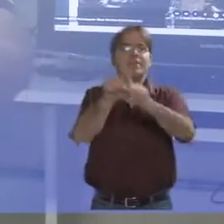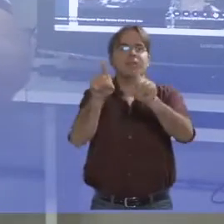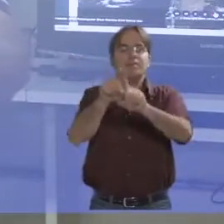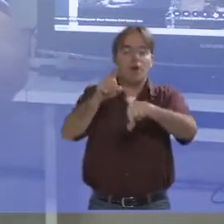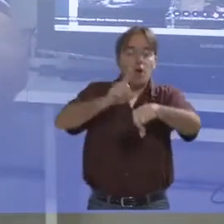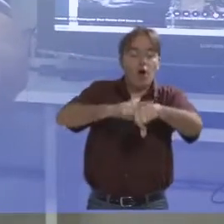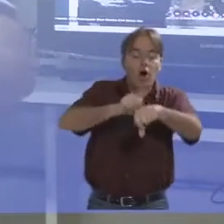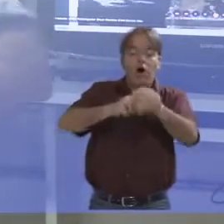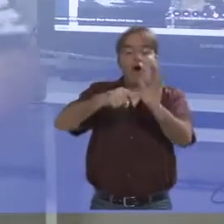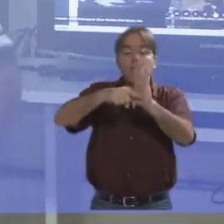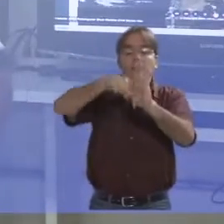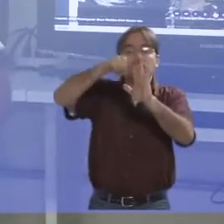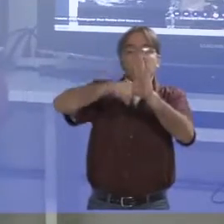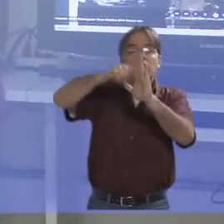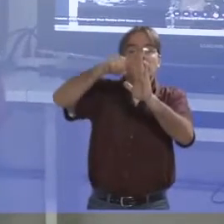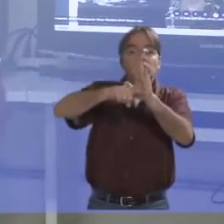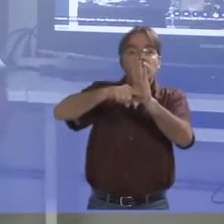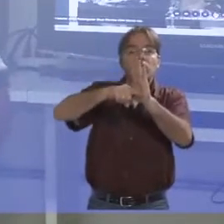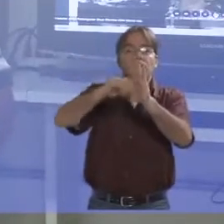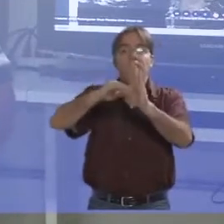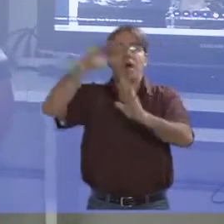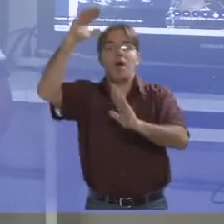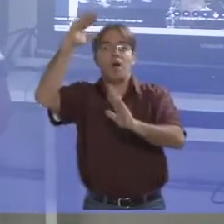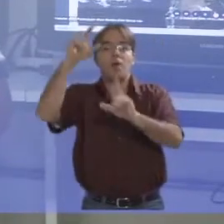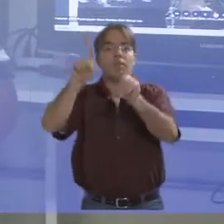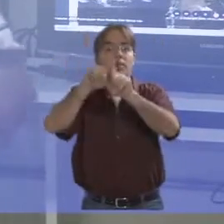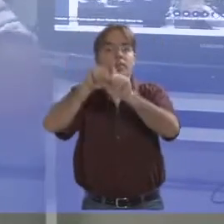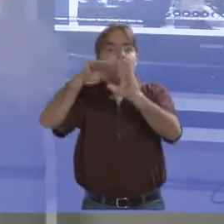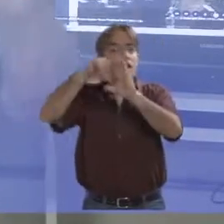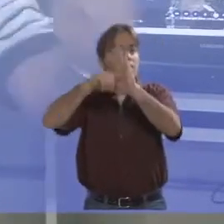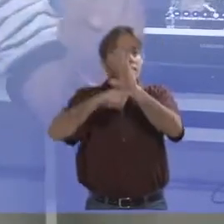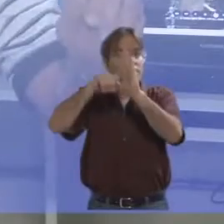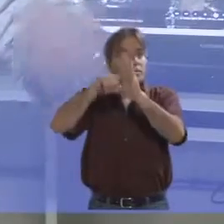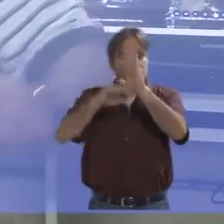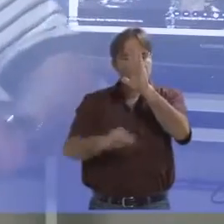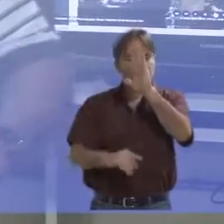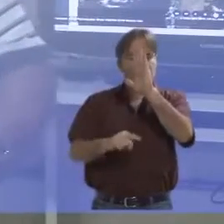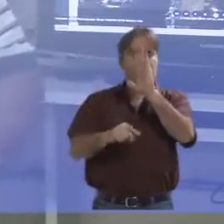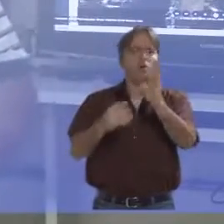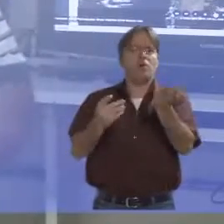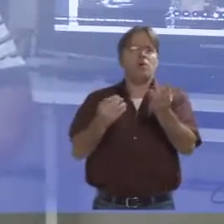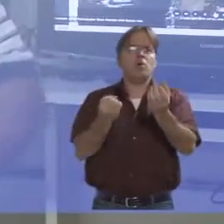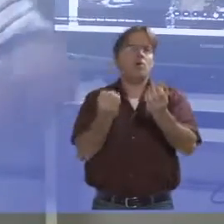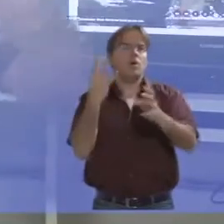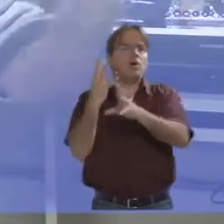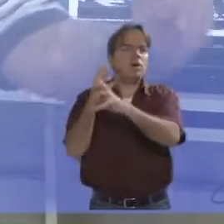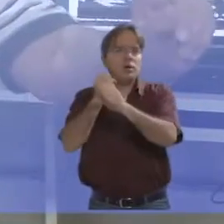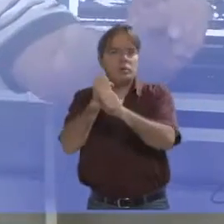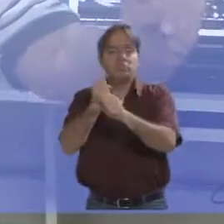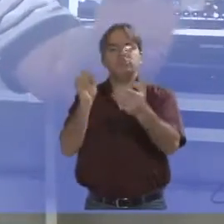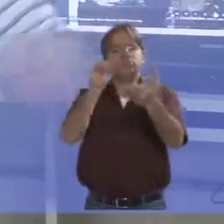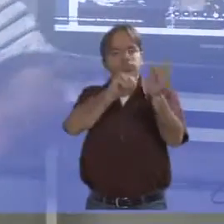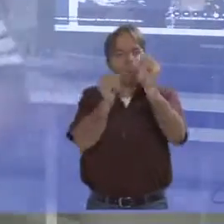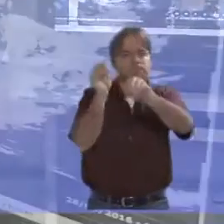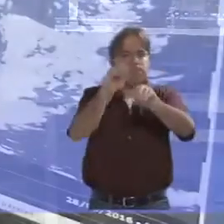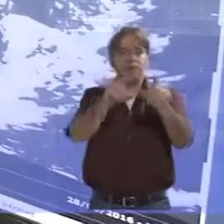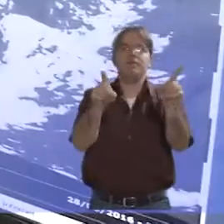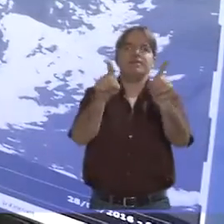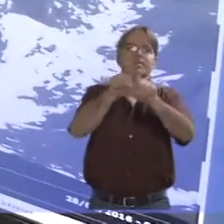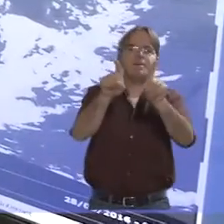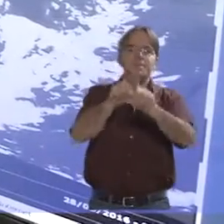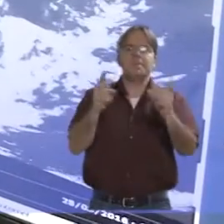temperatura maior, o valor da umidade e também a hora, o valor da umidade máxima, o valor da umidade mínima,